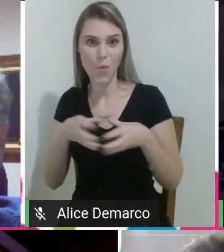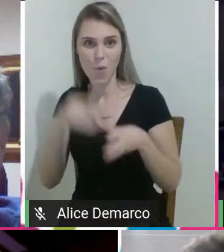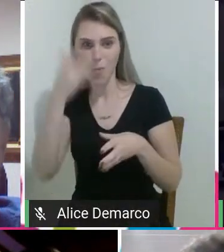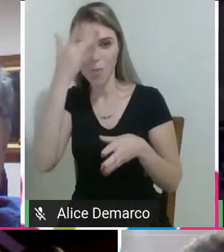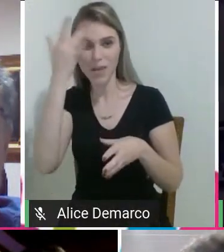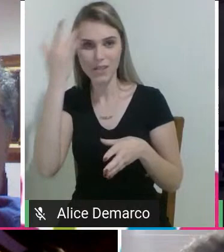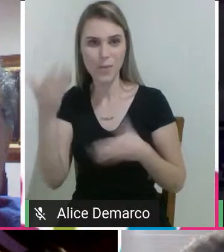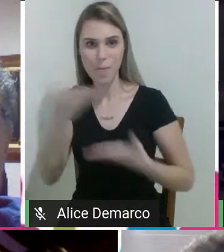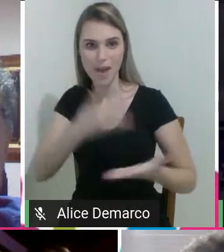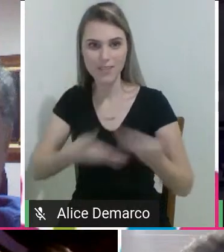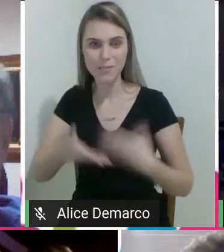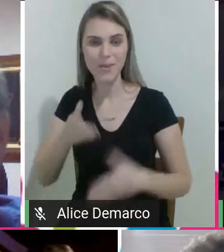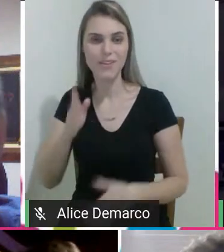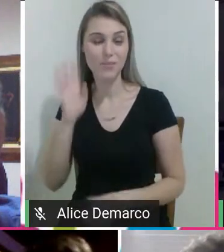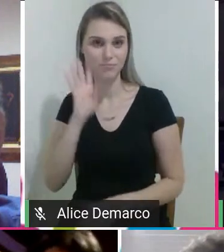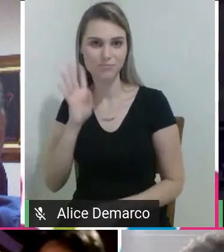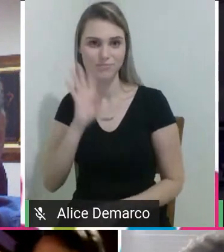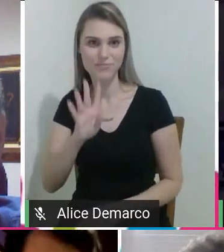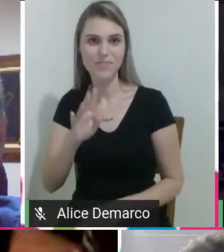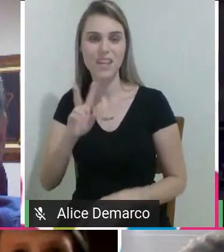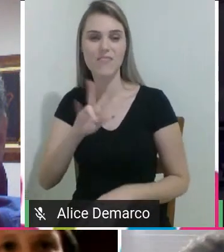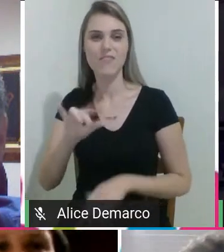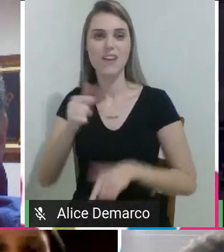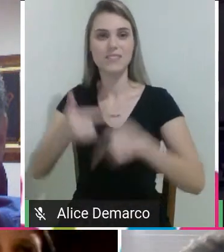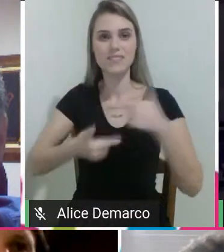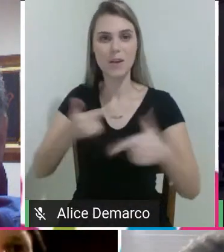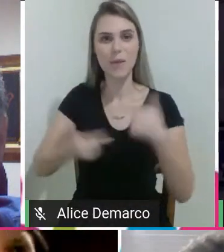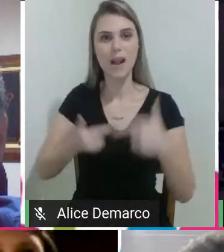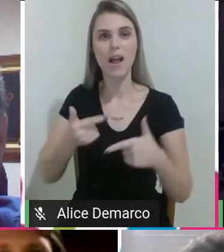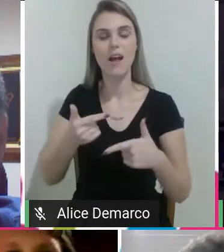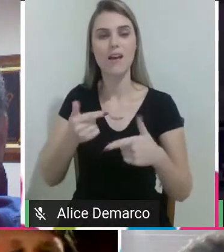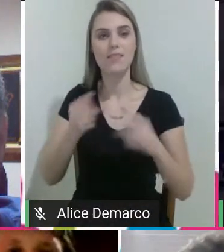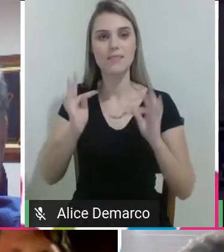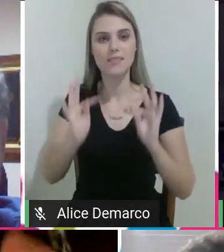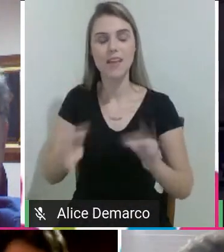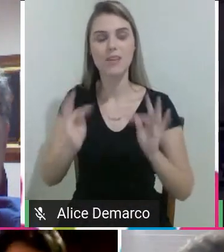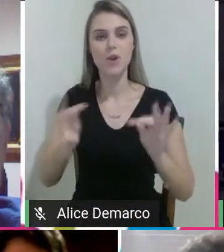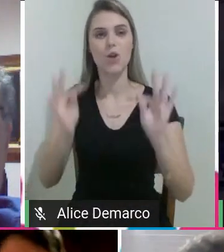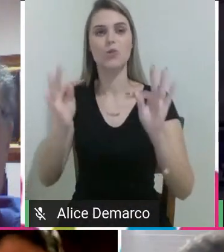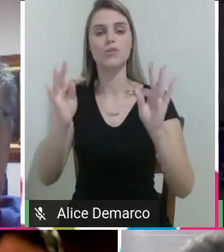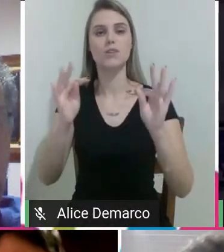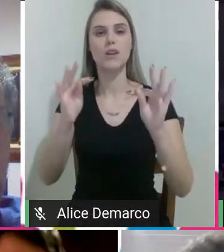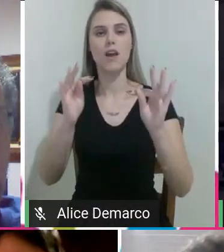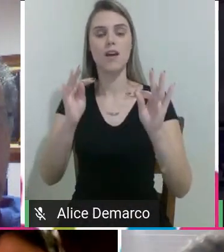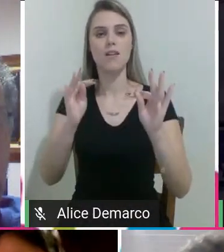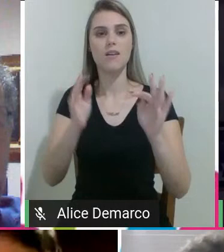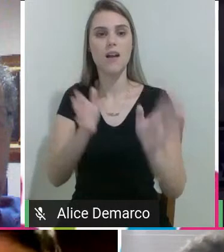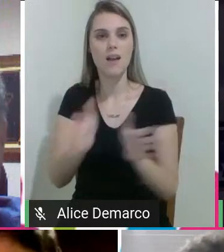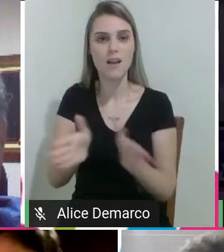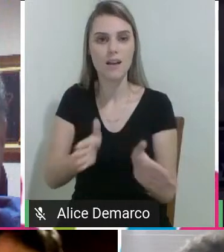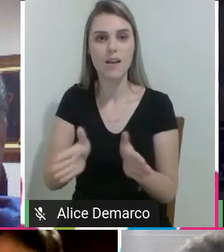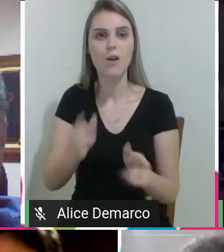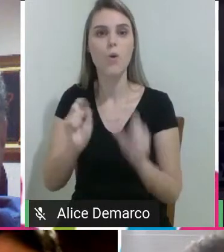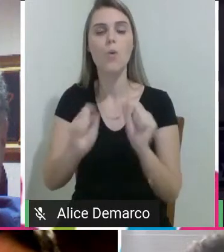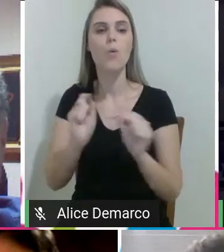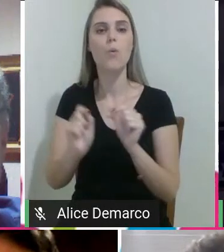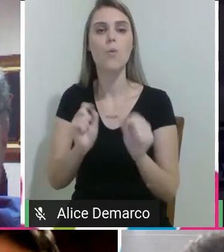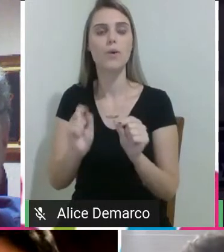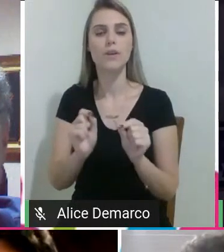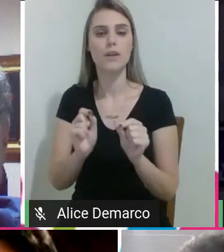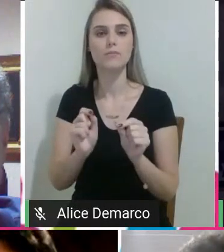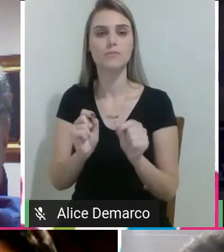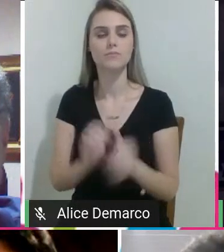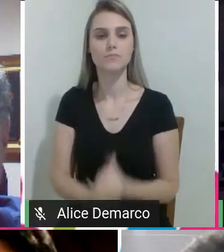Nós vamos trabalhar o tema tecnologia assistiva. Então,